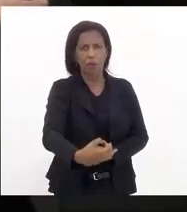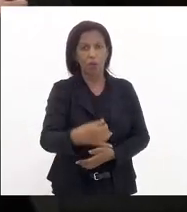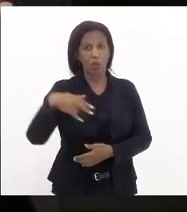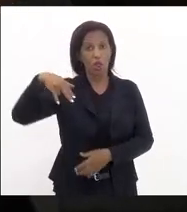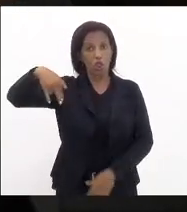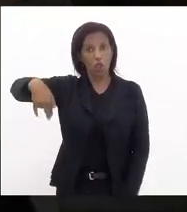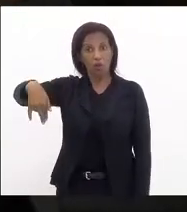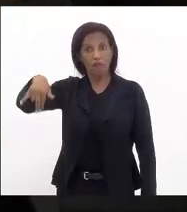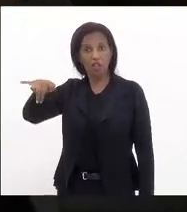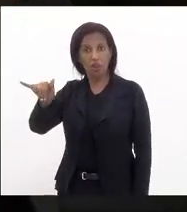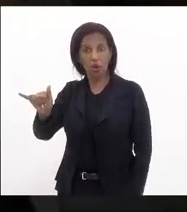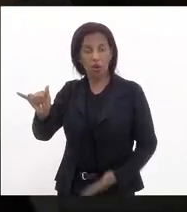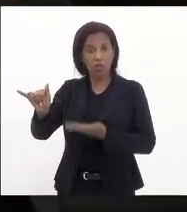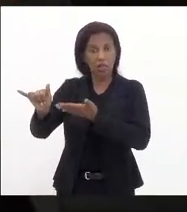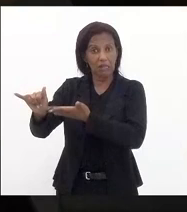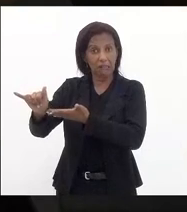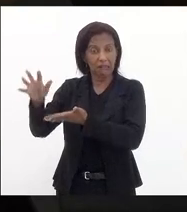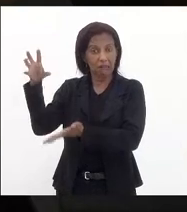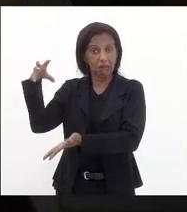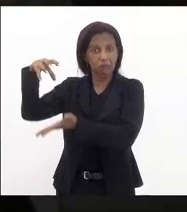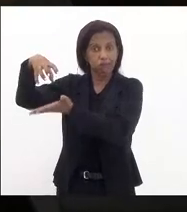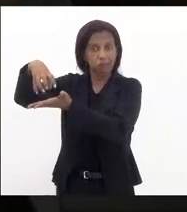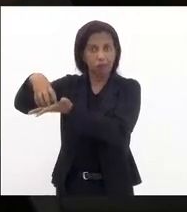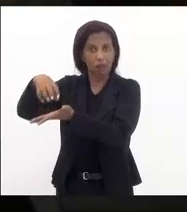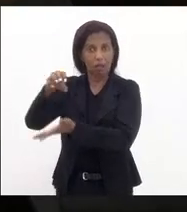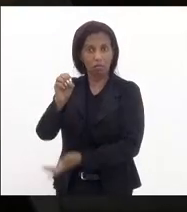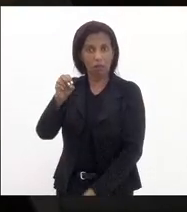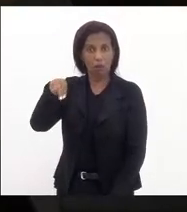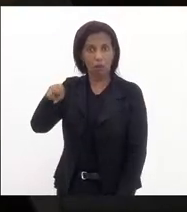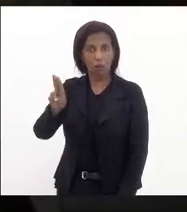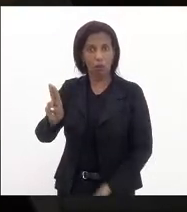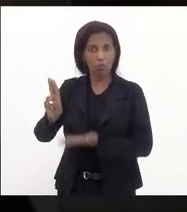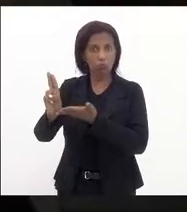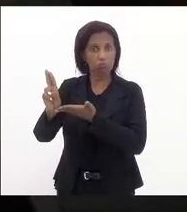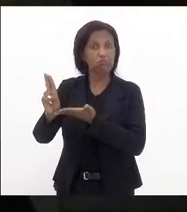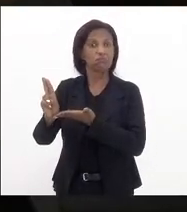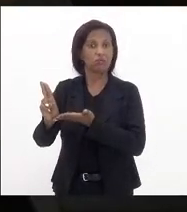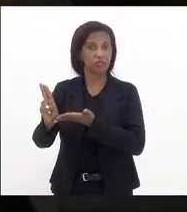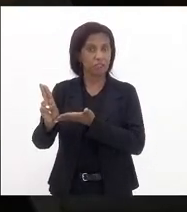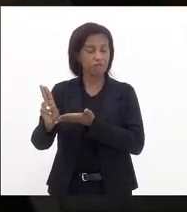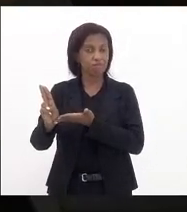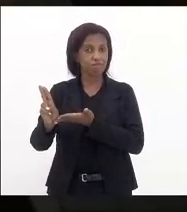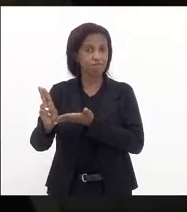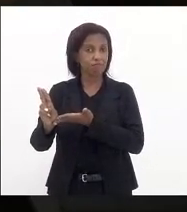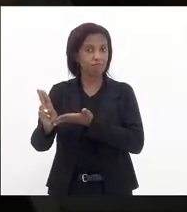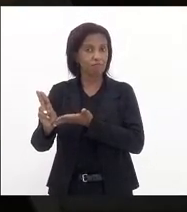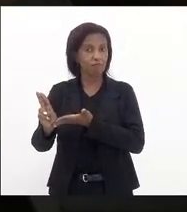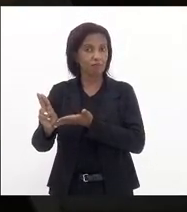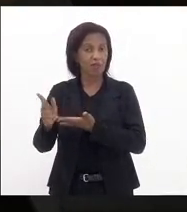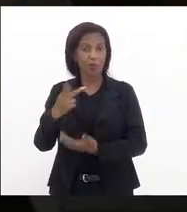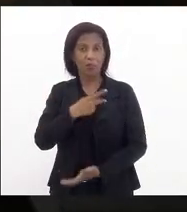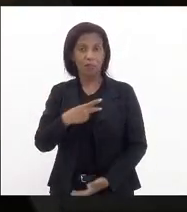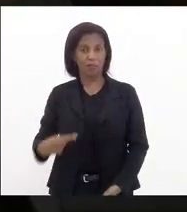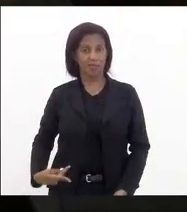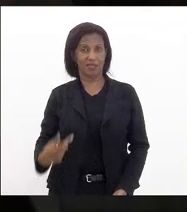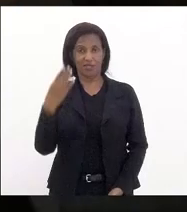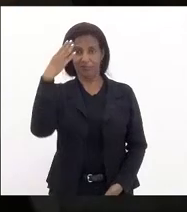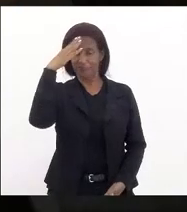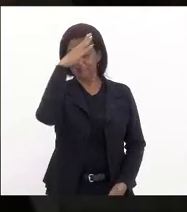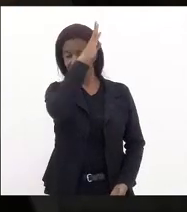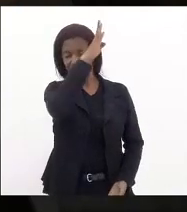Nova Iorque na sede da ONU bom o presidente da república